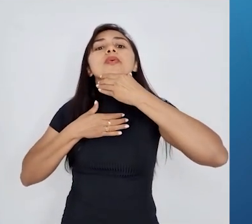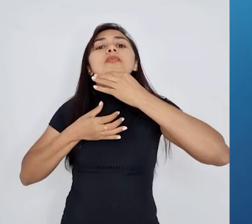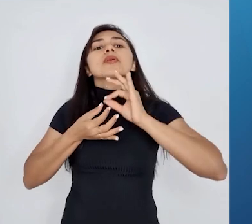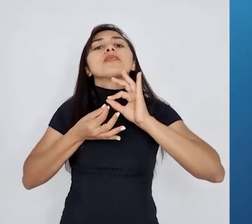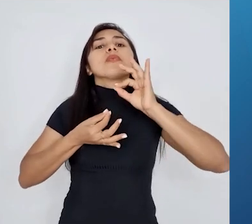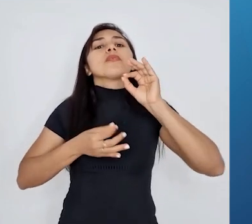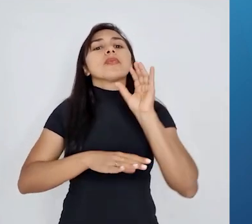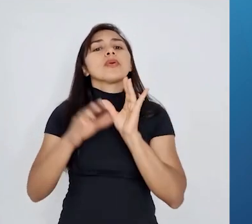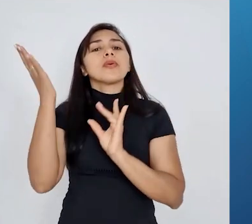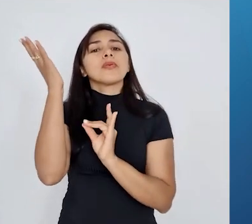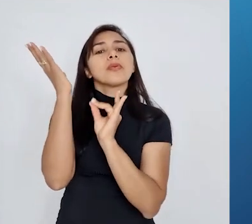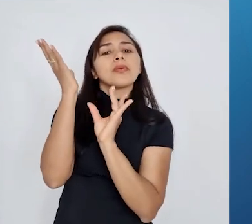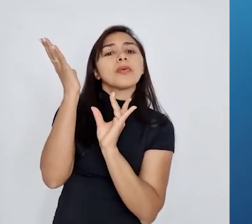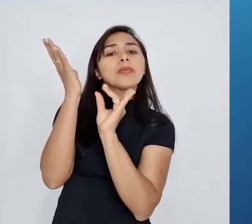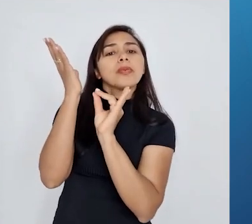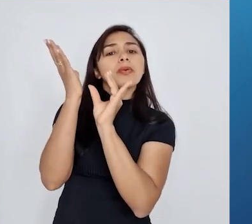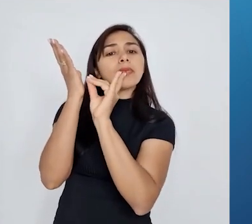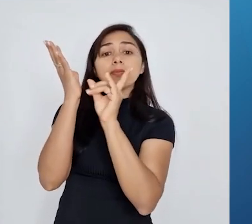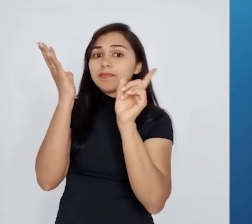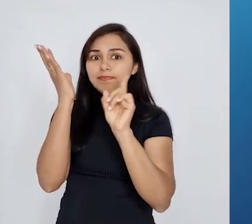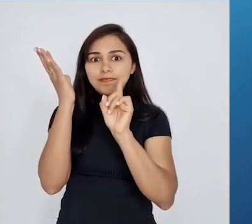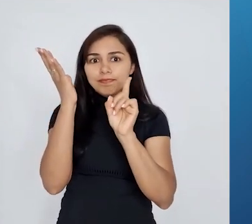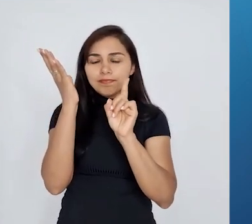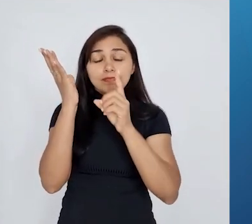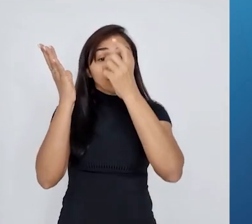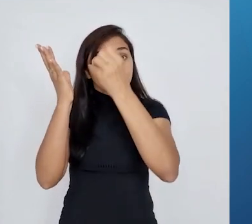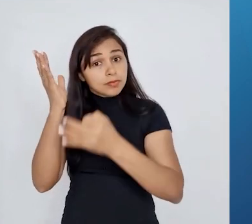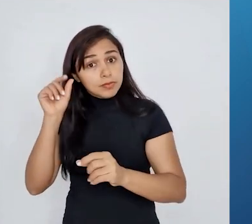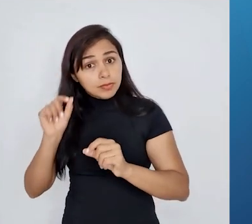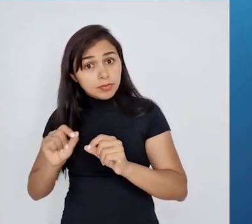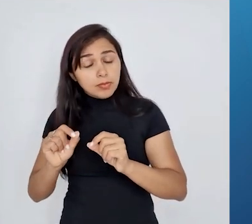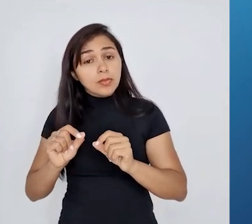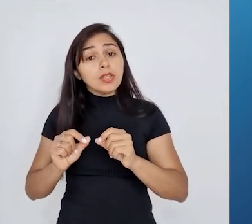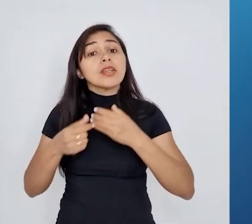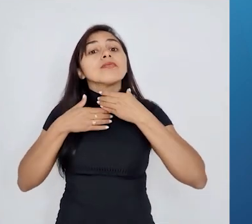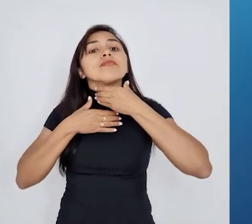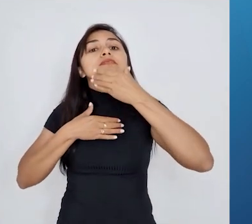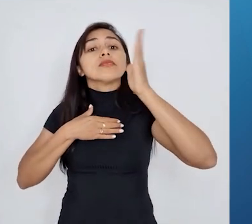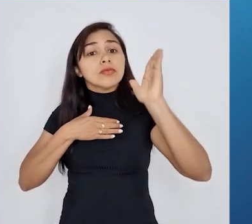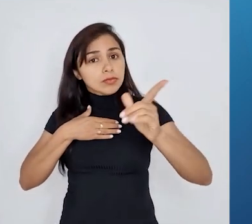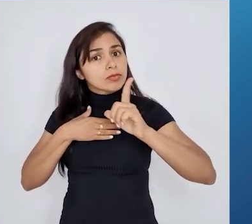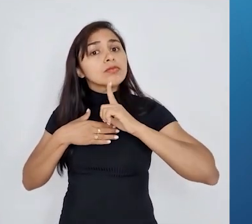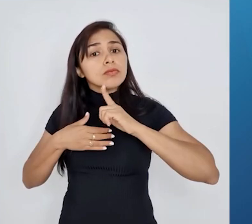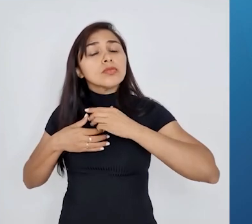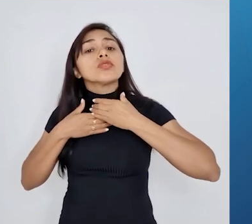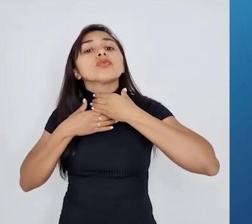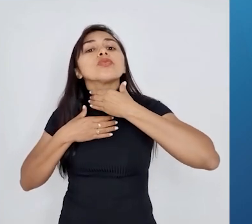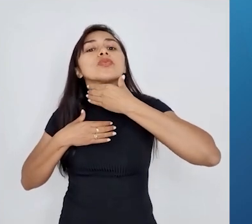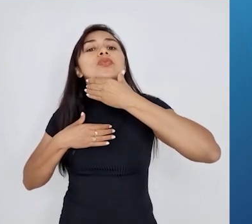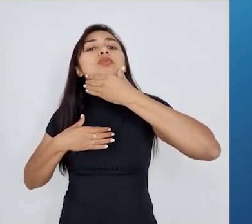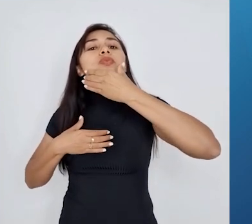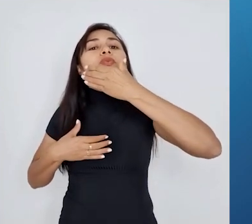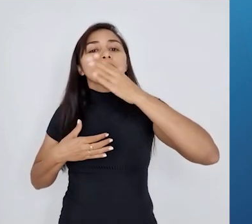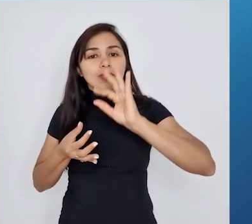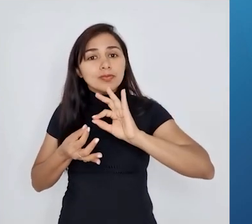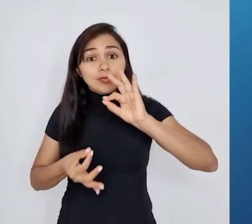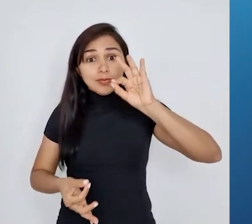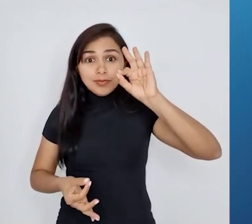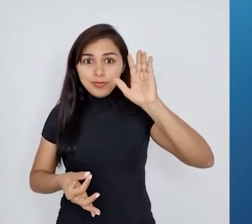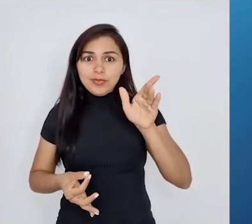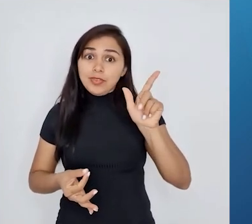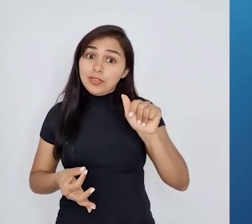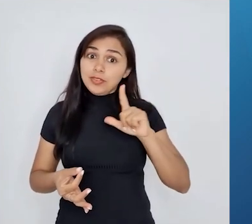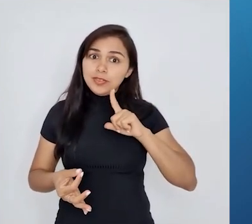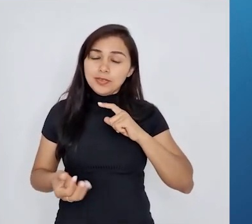Em vez disso, os indivíduos com o pescoço mais longo eram mais propensos a sobreviver e se reproduzir, levando a uma mudança